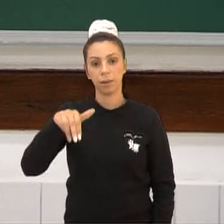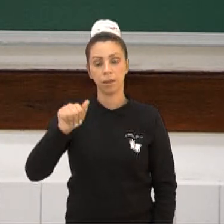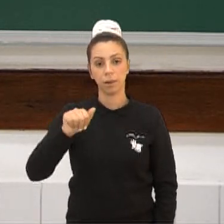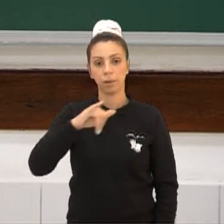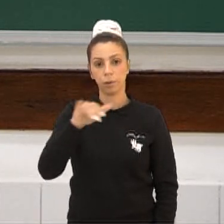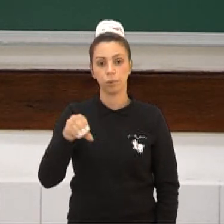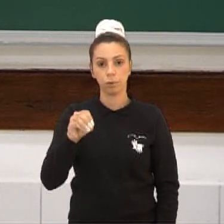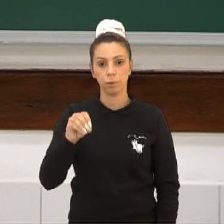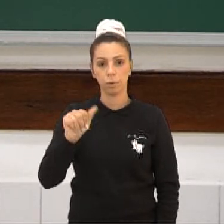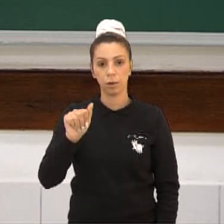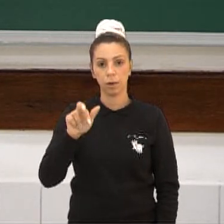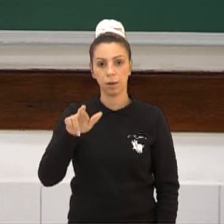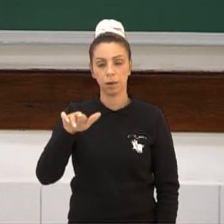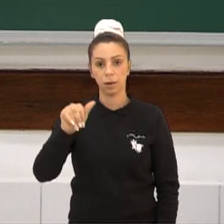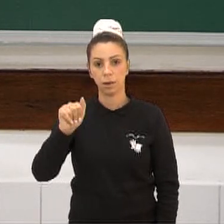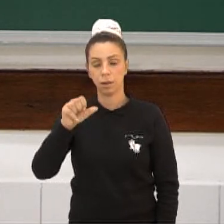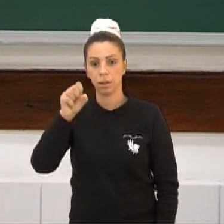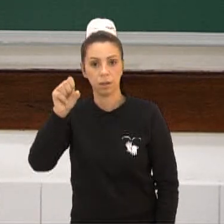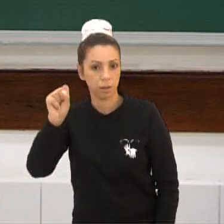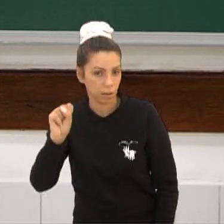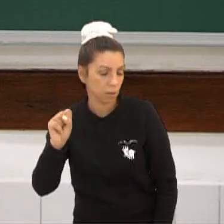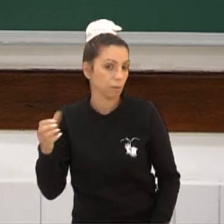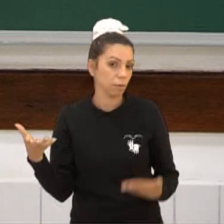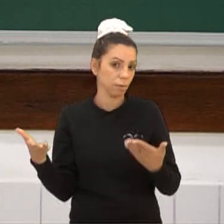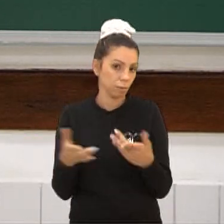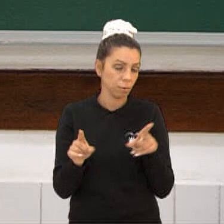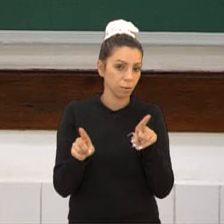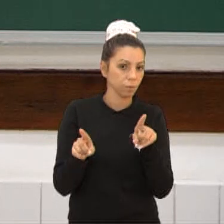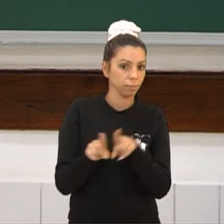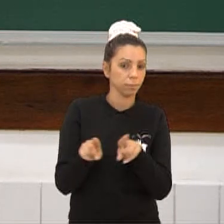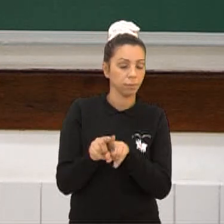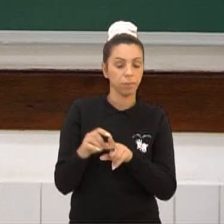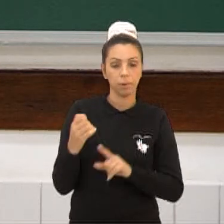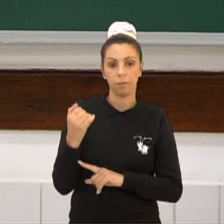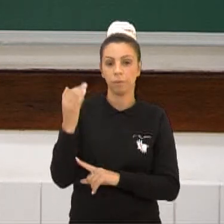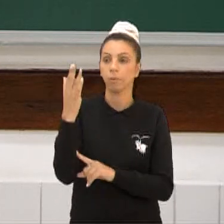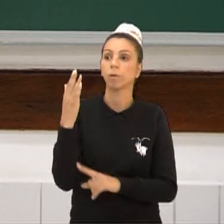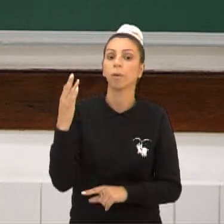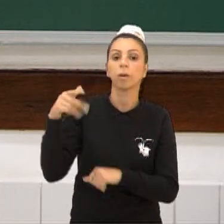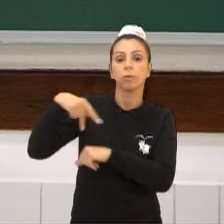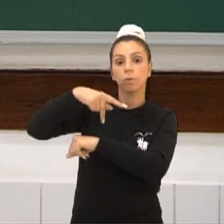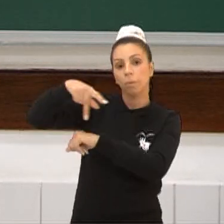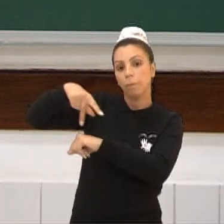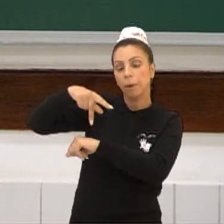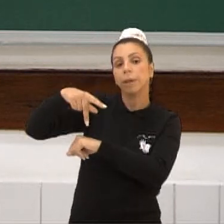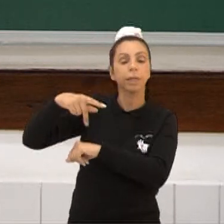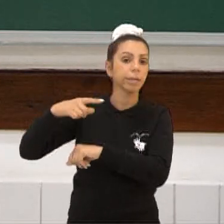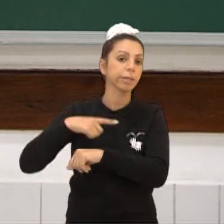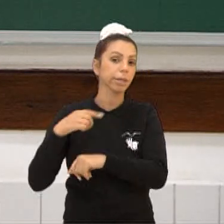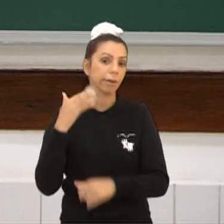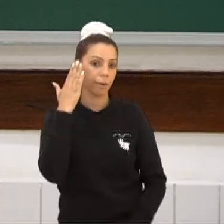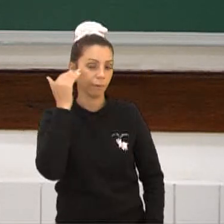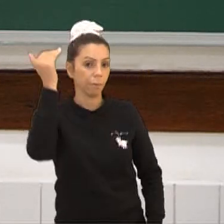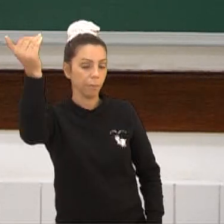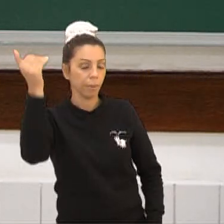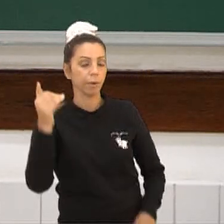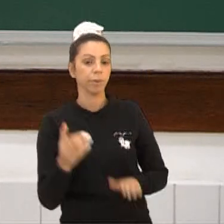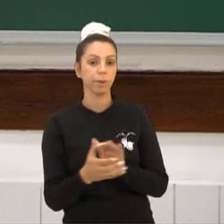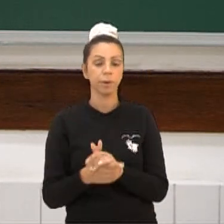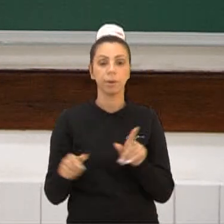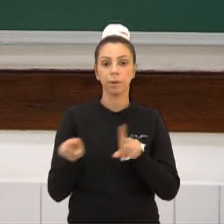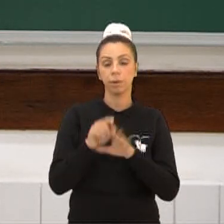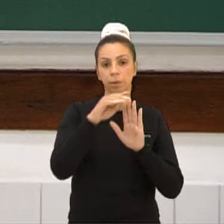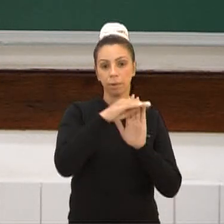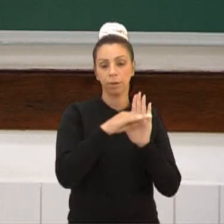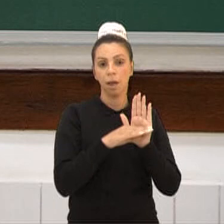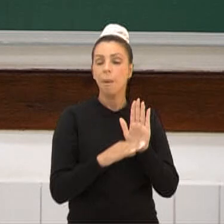cerâmica que se destacou demais. Inclusive, hoje, no exterior, é muito valorizada e elas tinham um padrão muito parecido dos